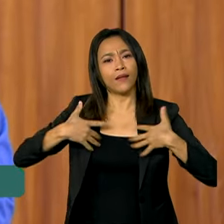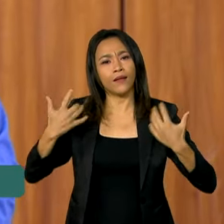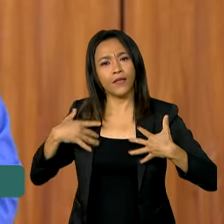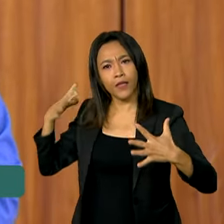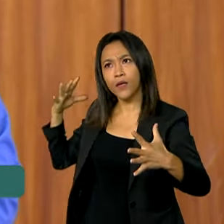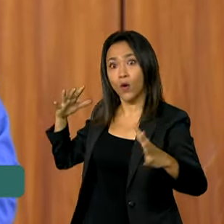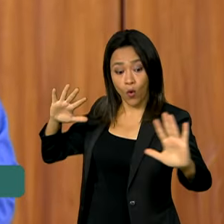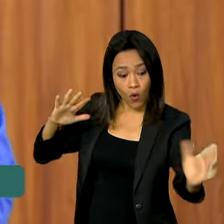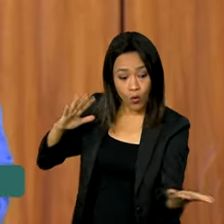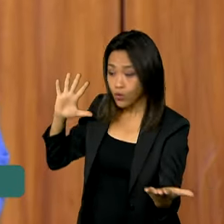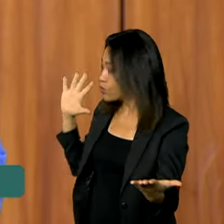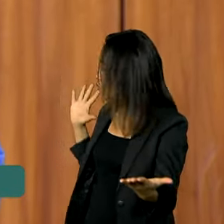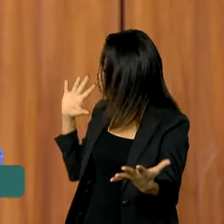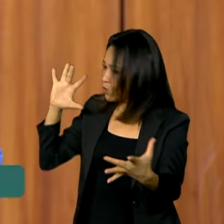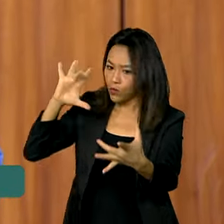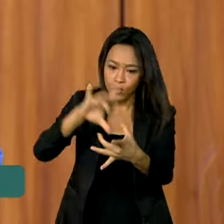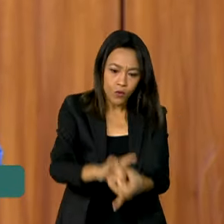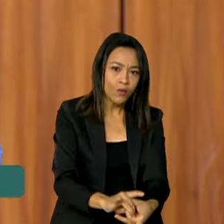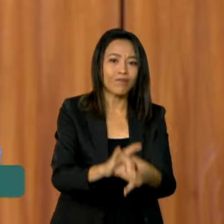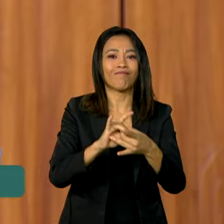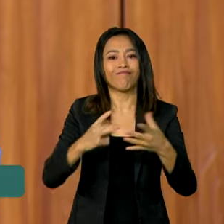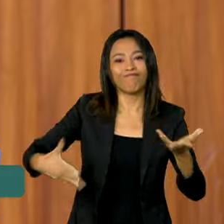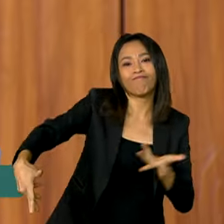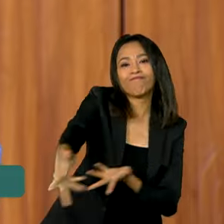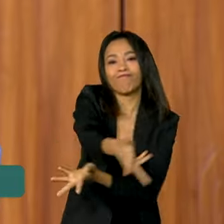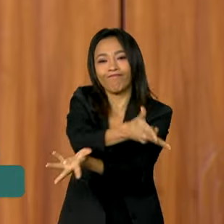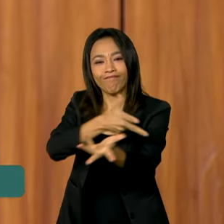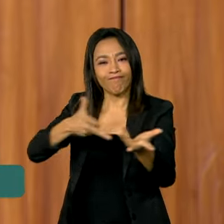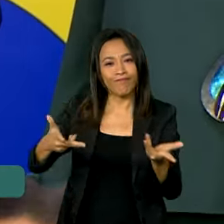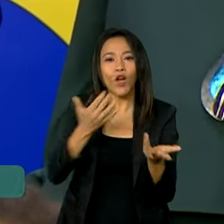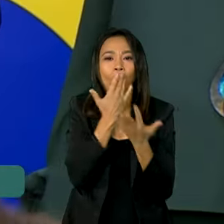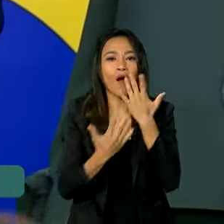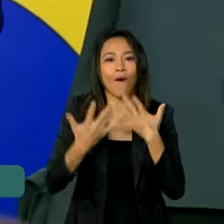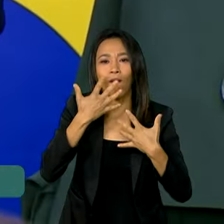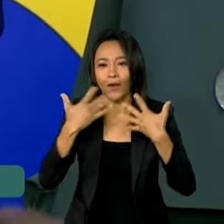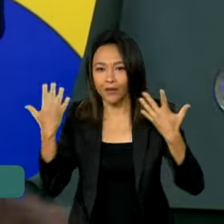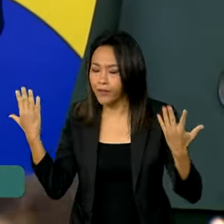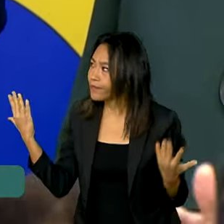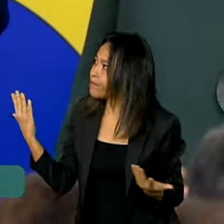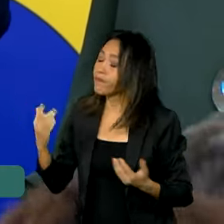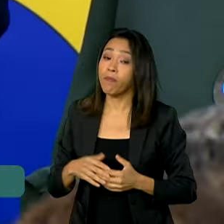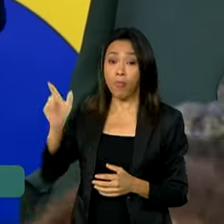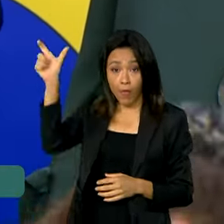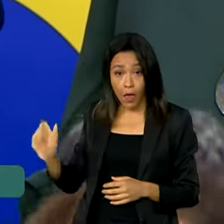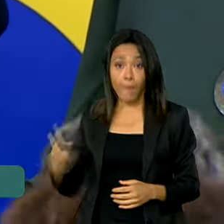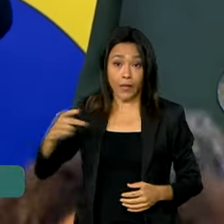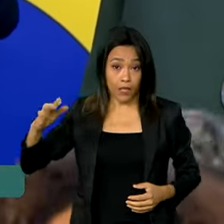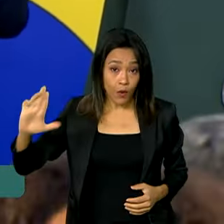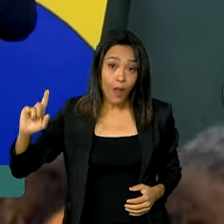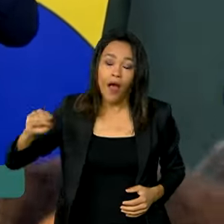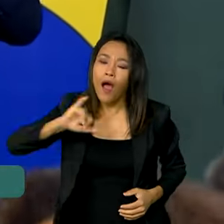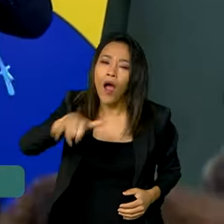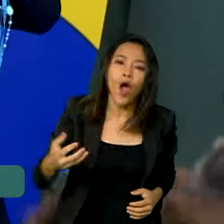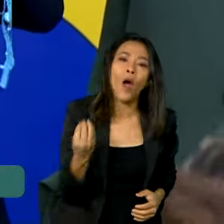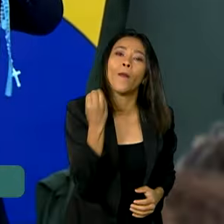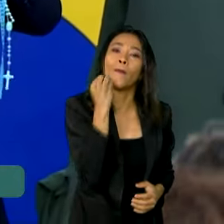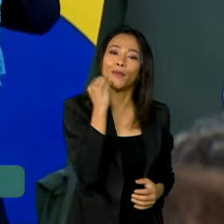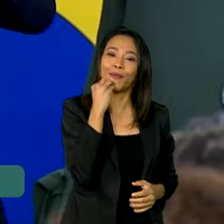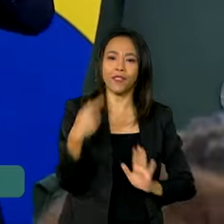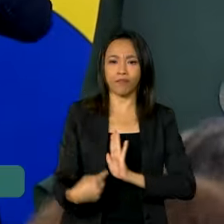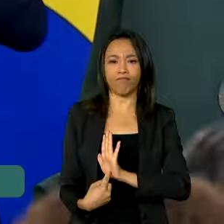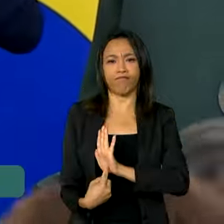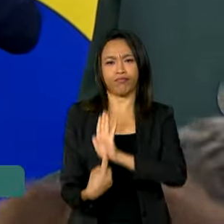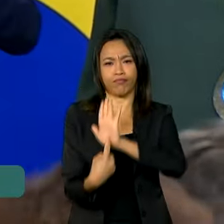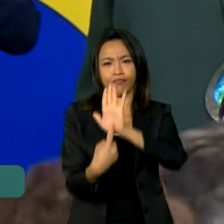entelaçam, formando um mosaico vibrante de condições de cores. Para o presidente Lula, uma oportunidade de mostrar ao